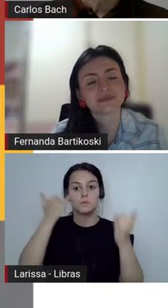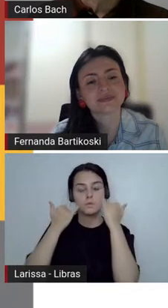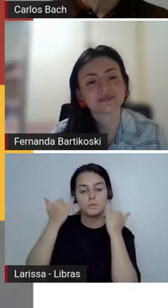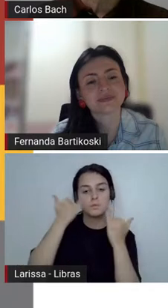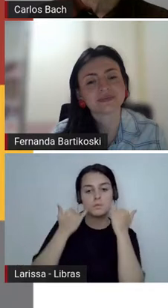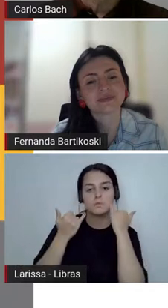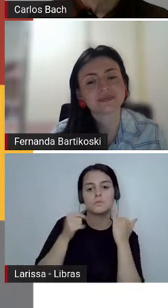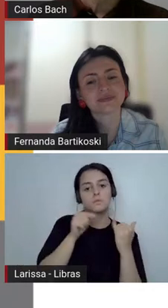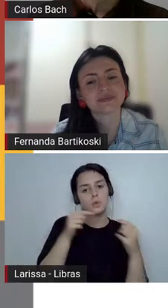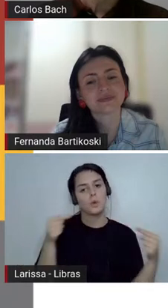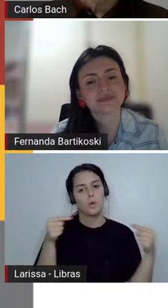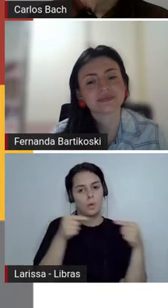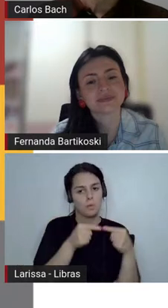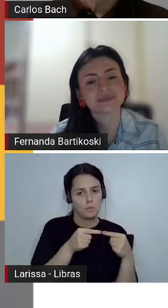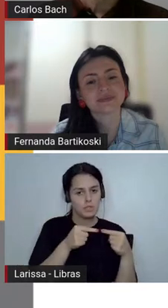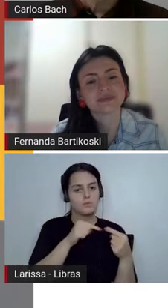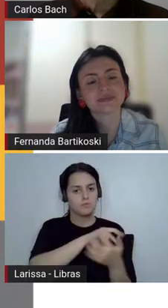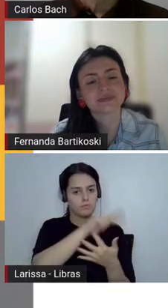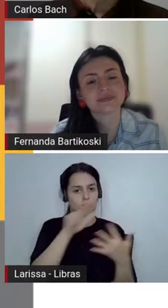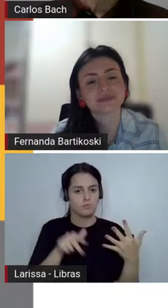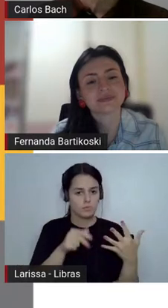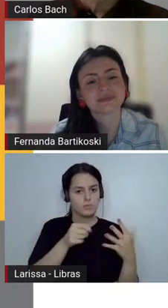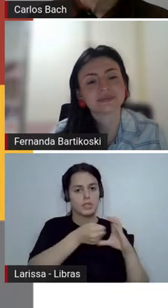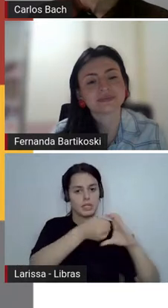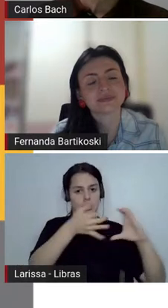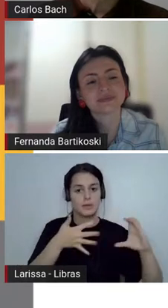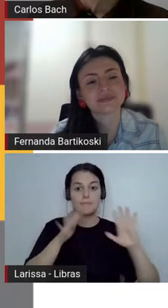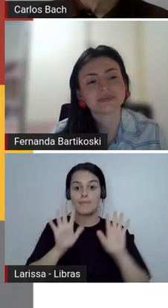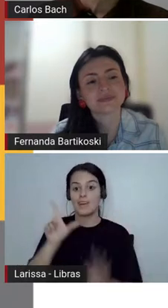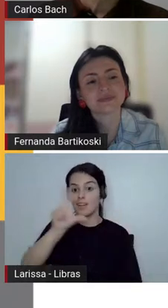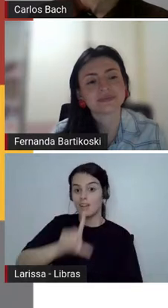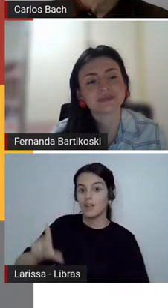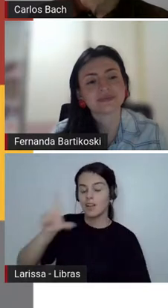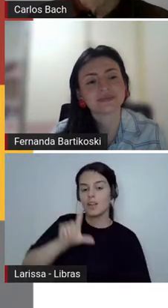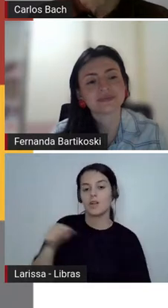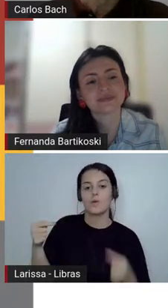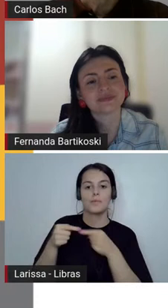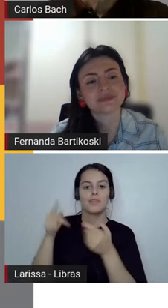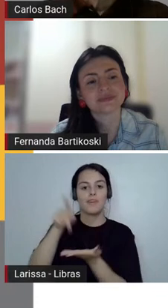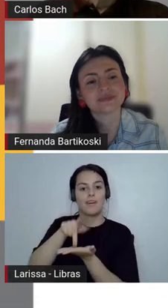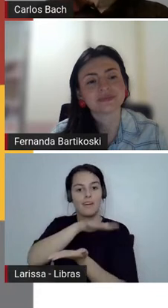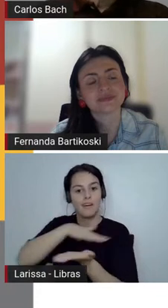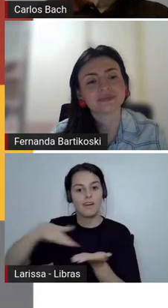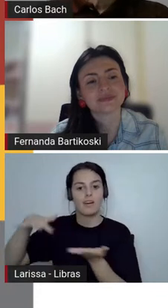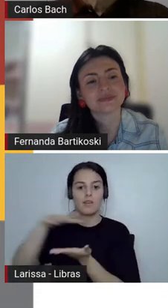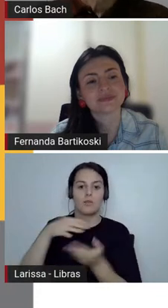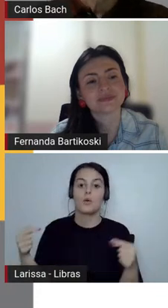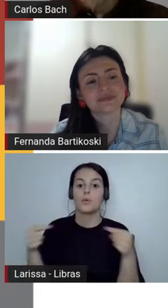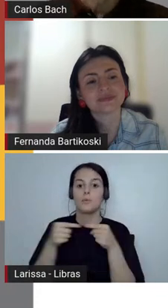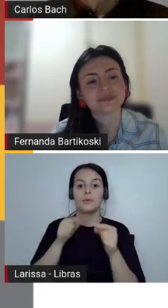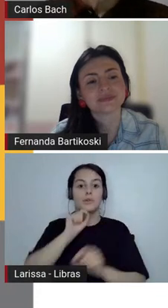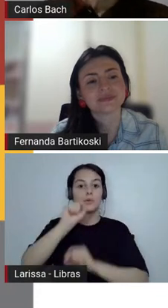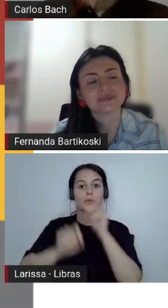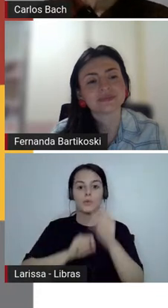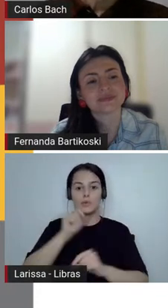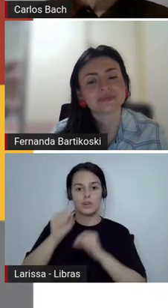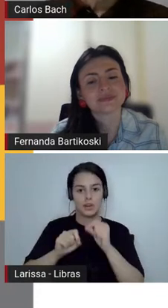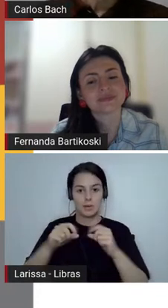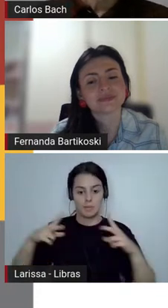representa o particular, logra atingir uma significação mais ampla. É isso.